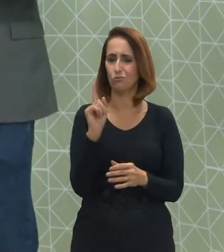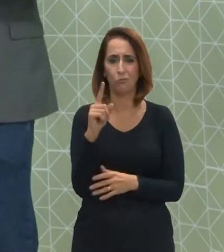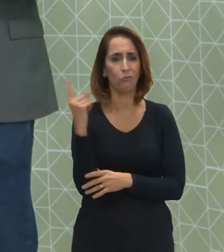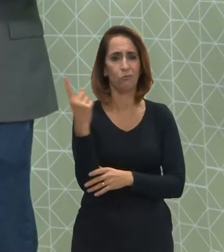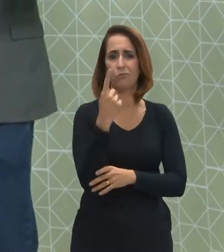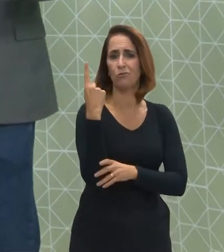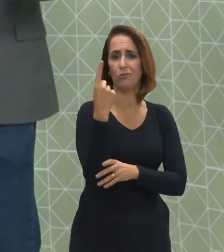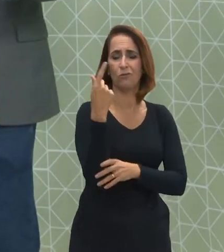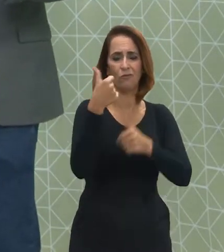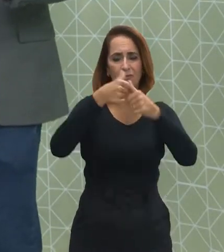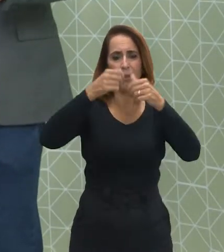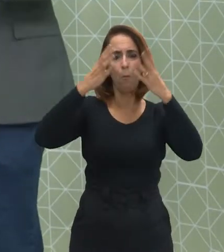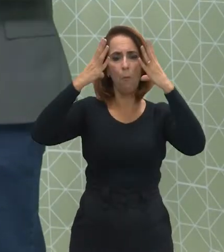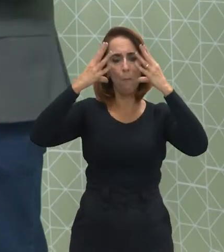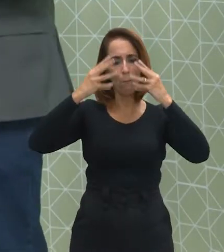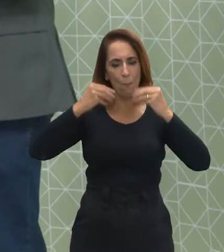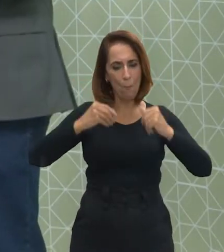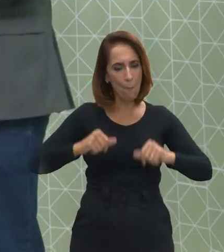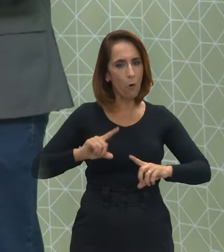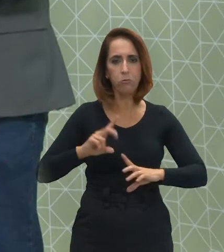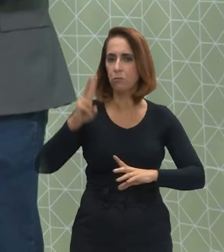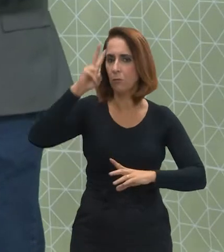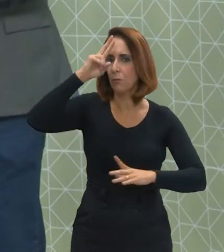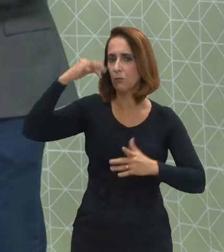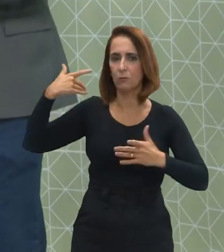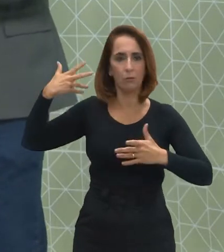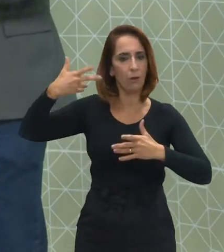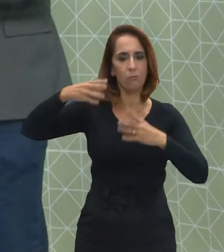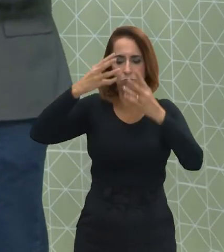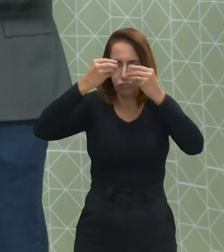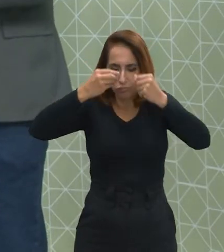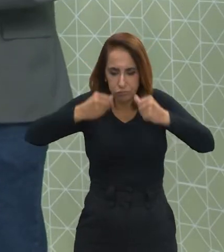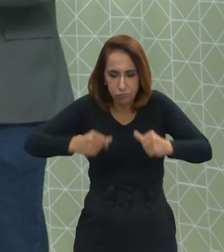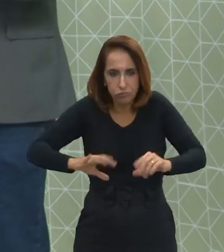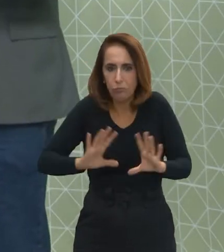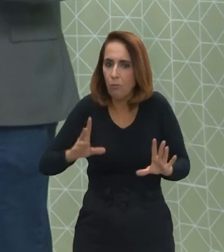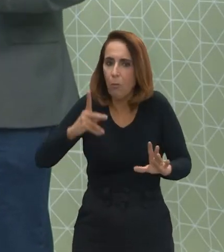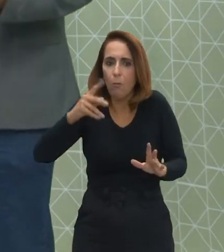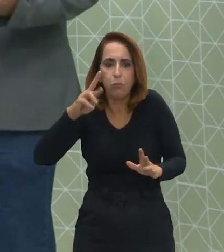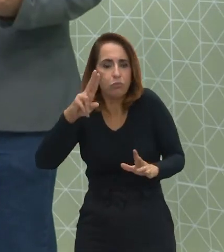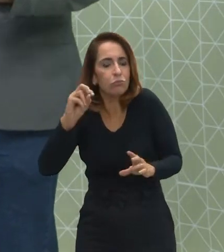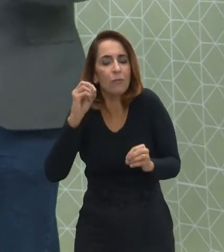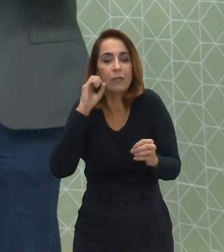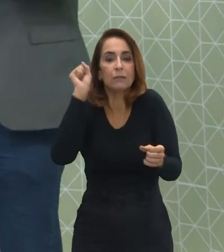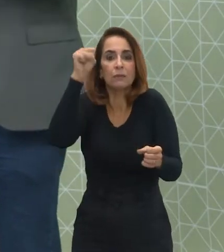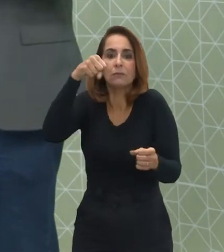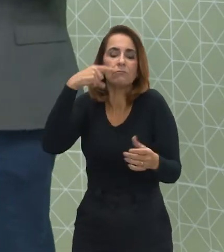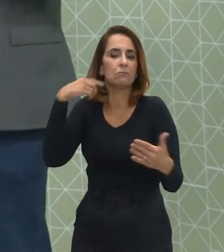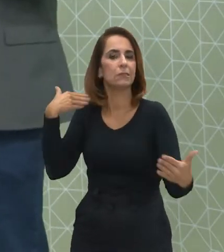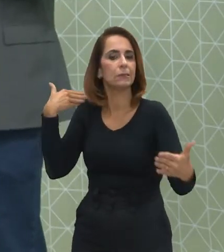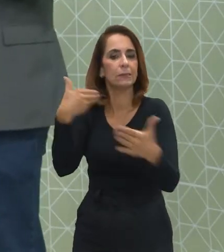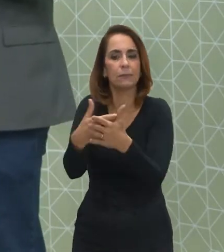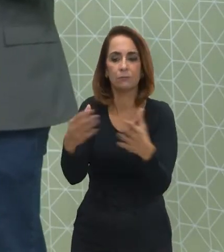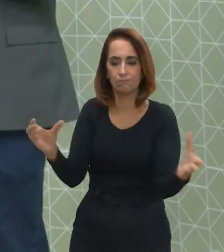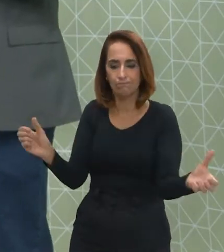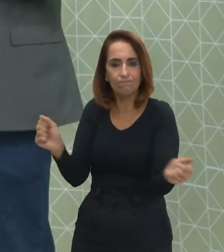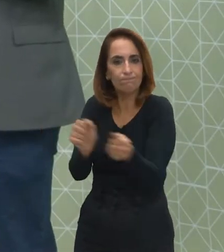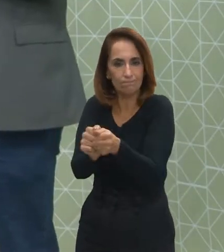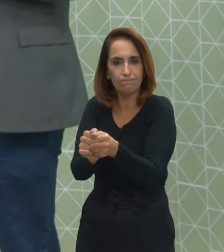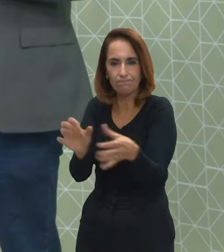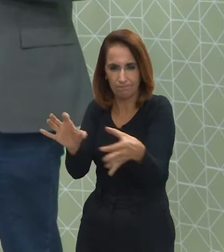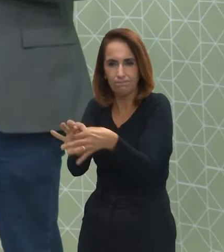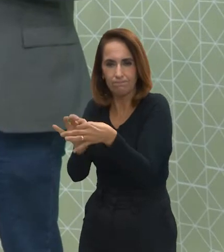geografia em seu estado puro, nem de uma história em seu estado puro, mas sim uma certa união